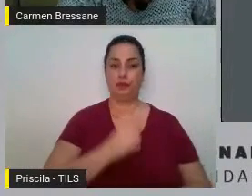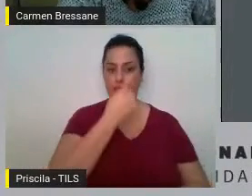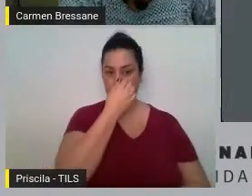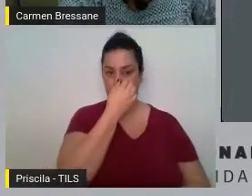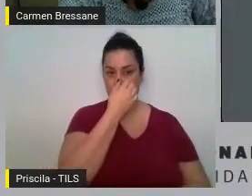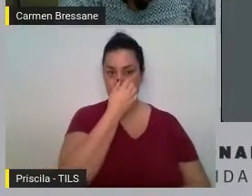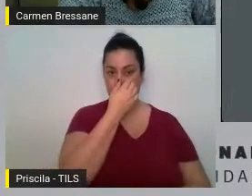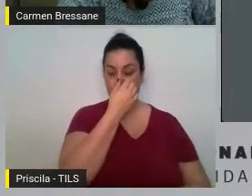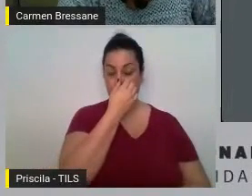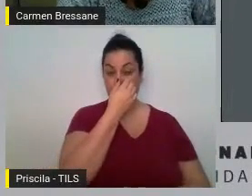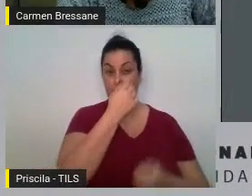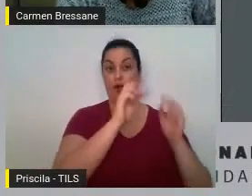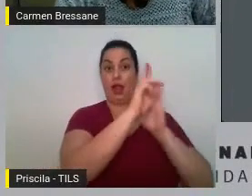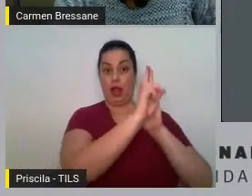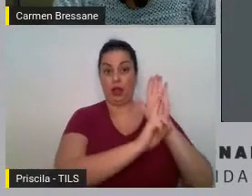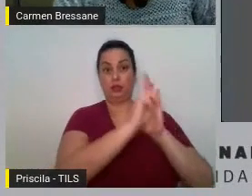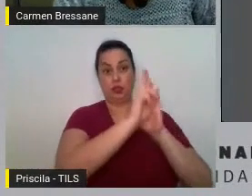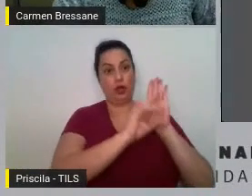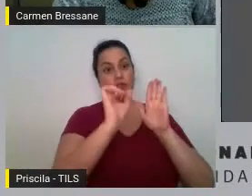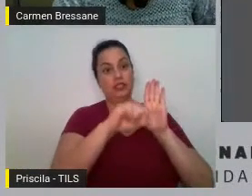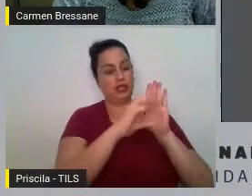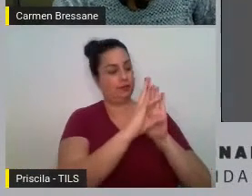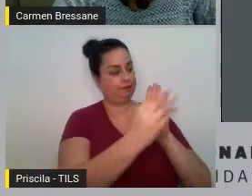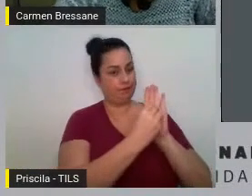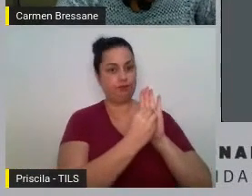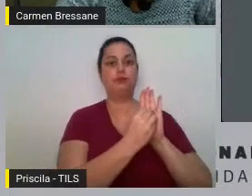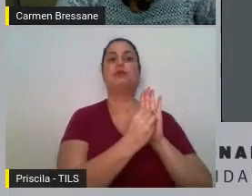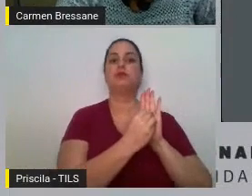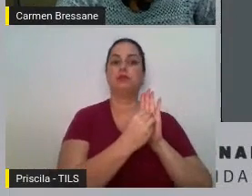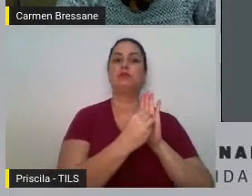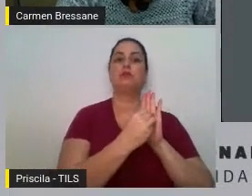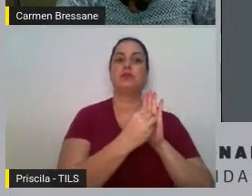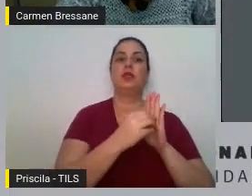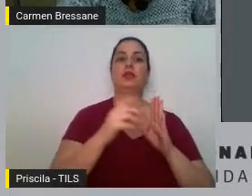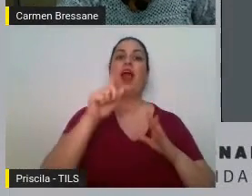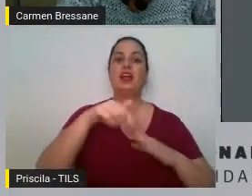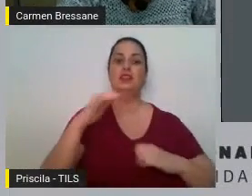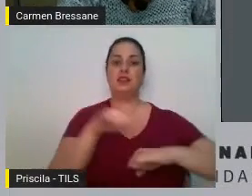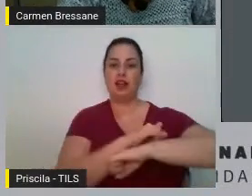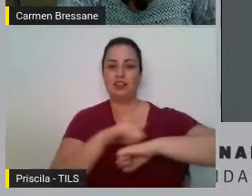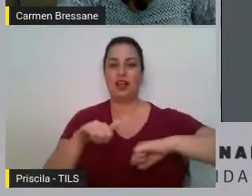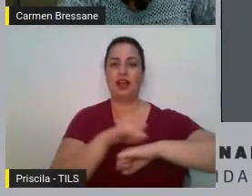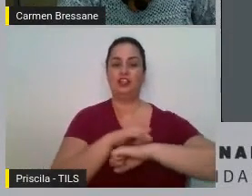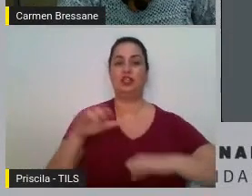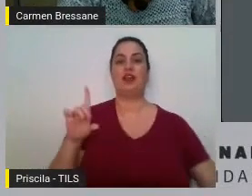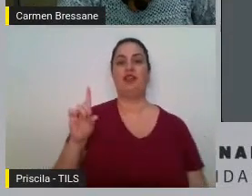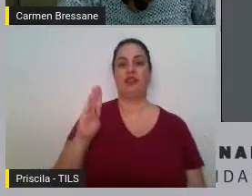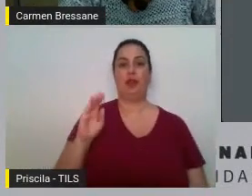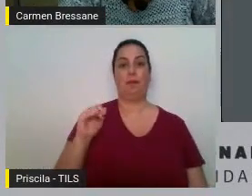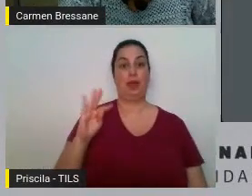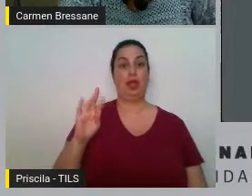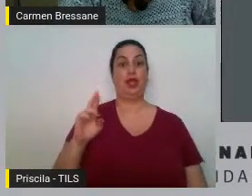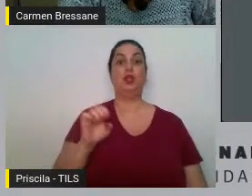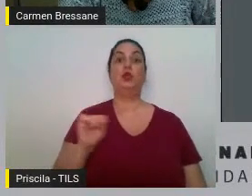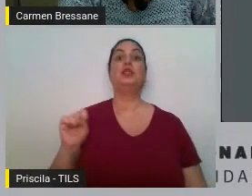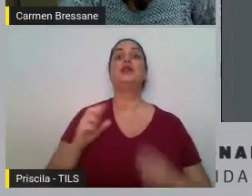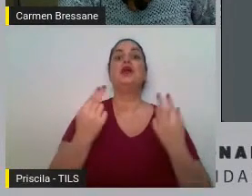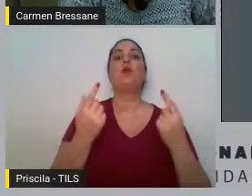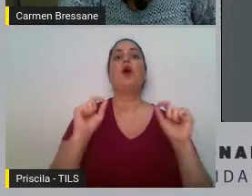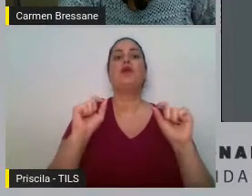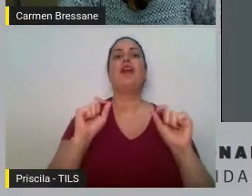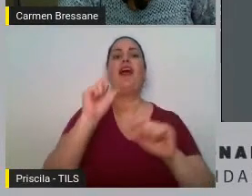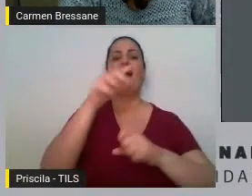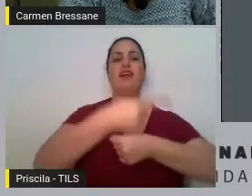as operações de debêntures significa operação de crédito disfarçada